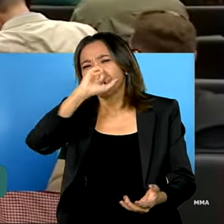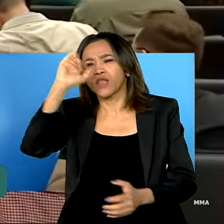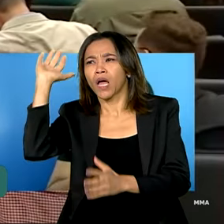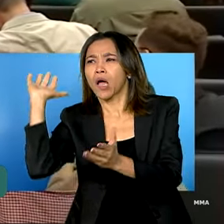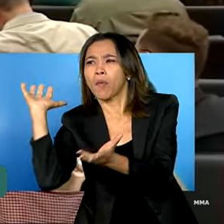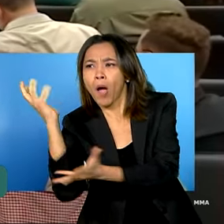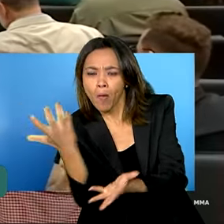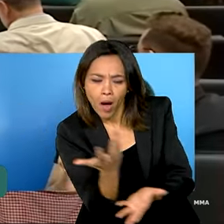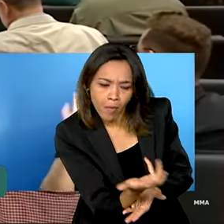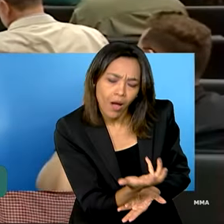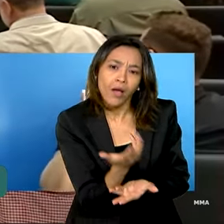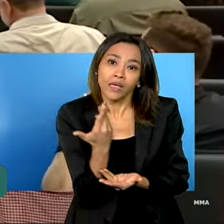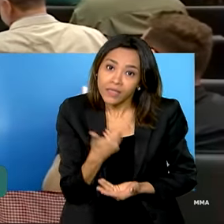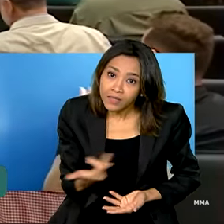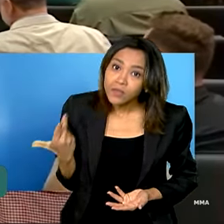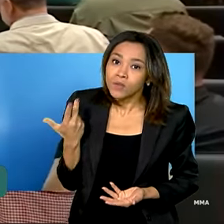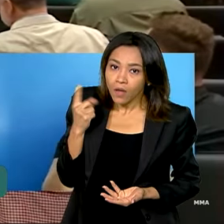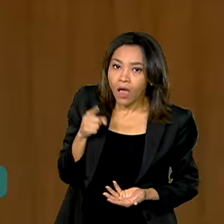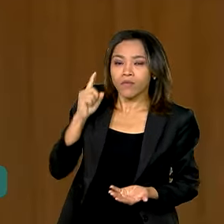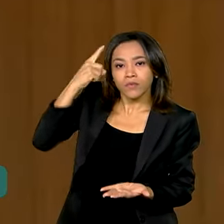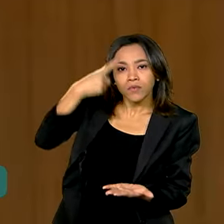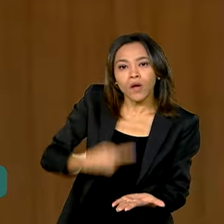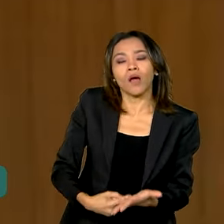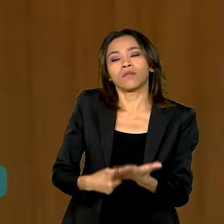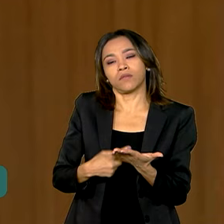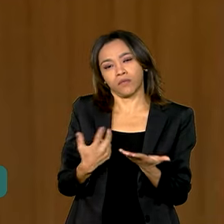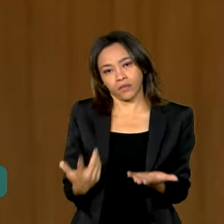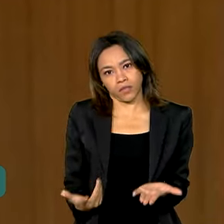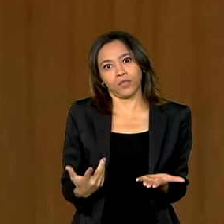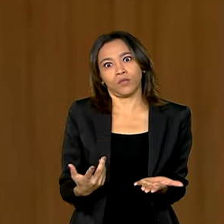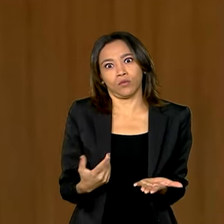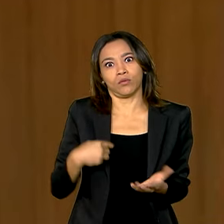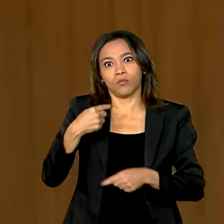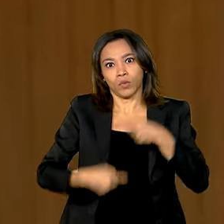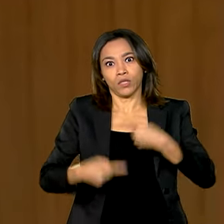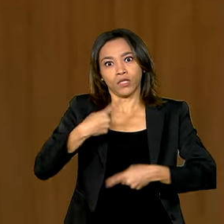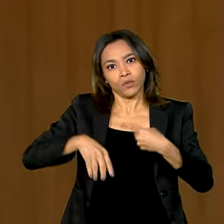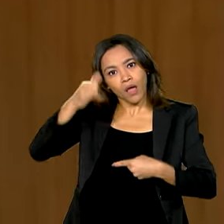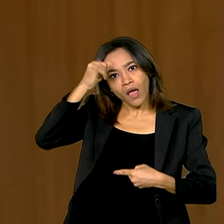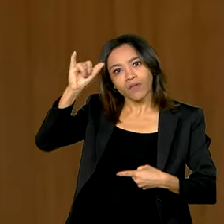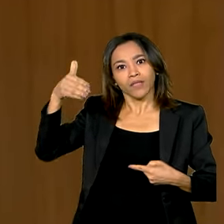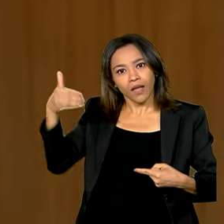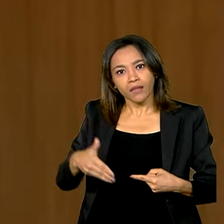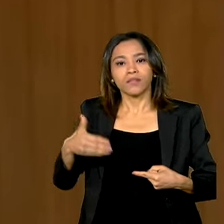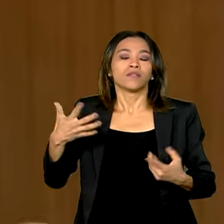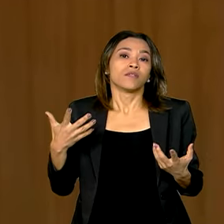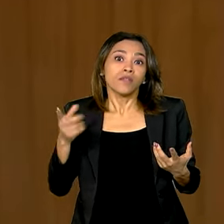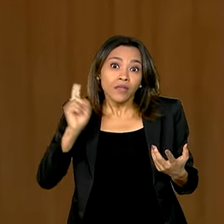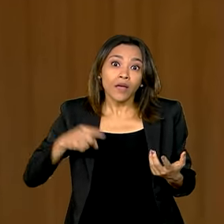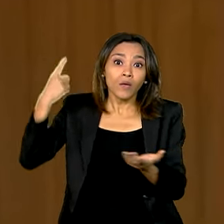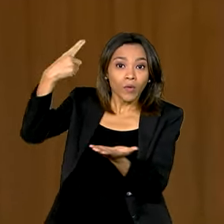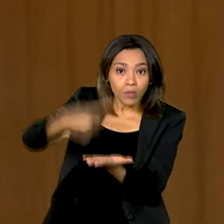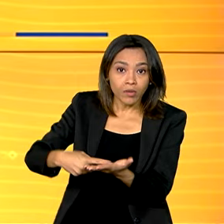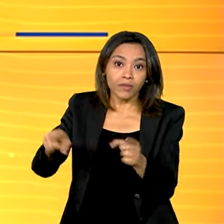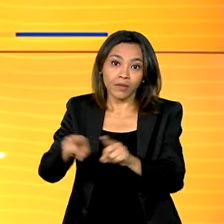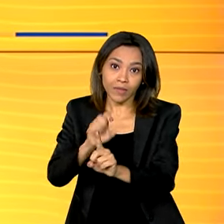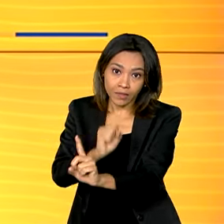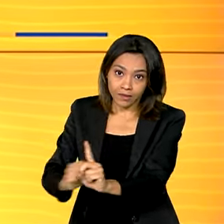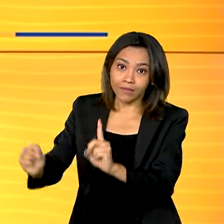É um compromisso político, é um compromisso ético e é um compromisso social.